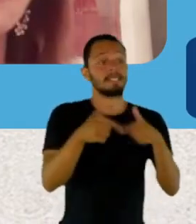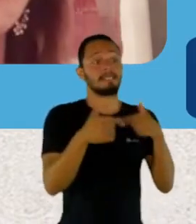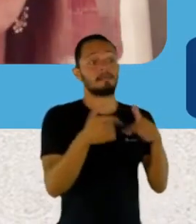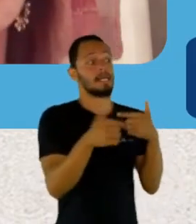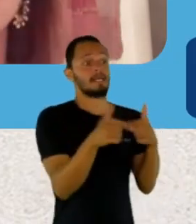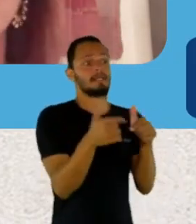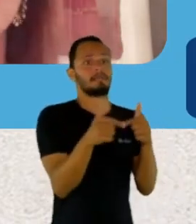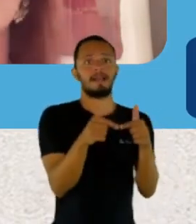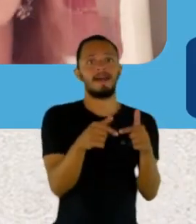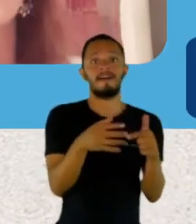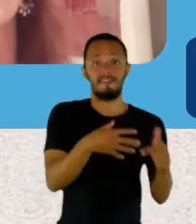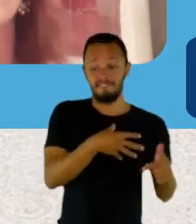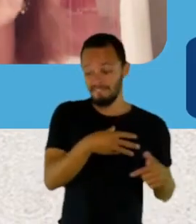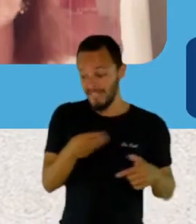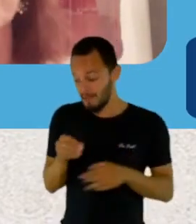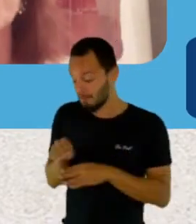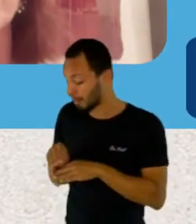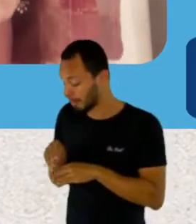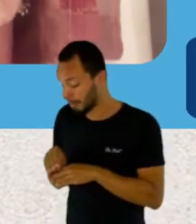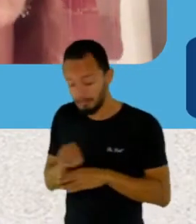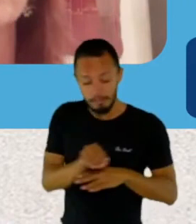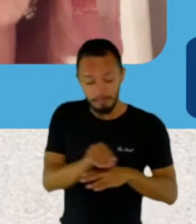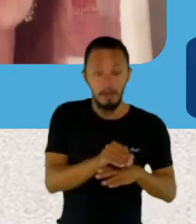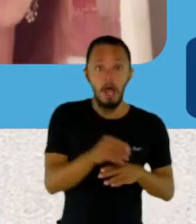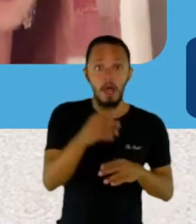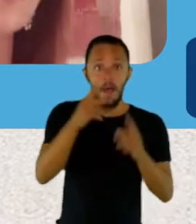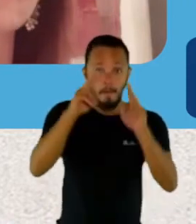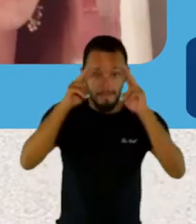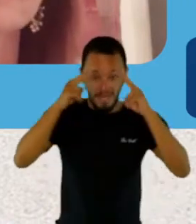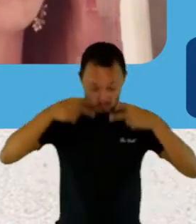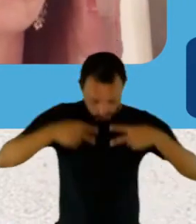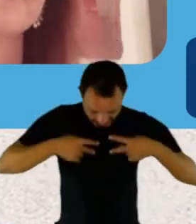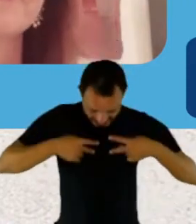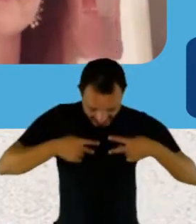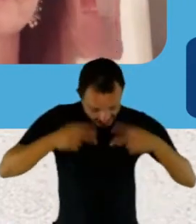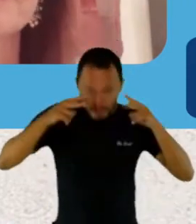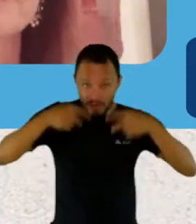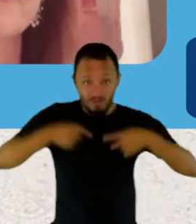né? Sem ter tempo pra você. Isso também não é sucesso. Isso também é loucura.